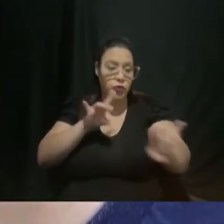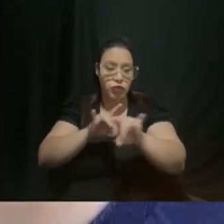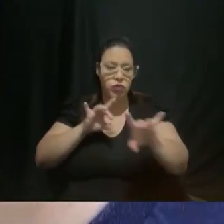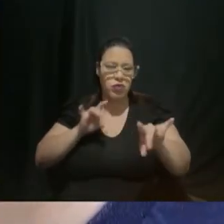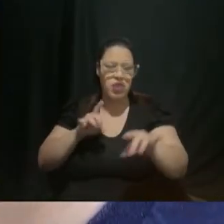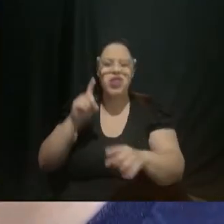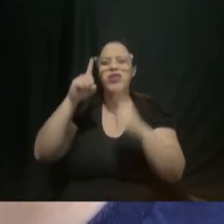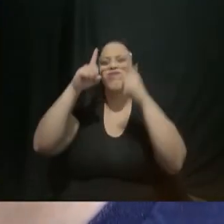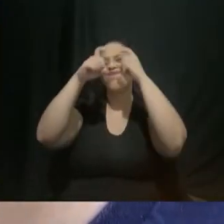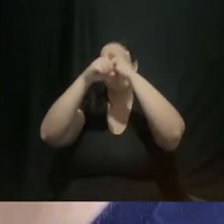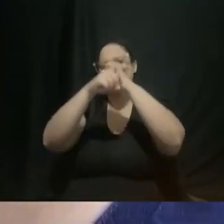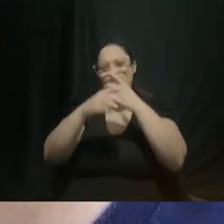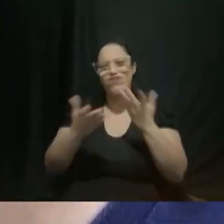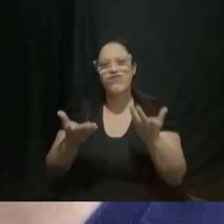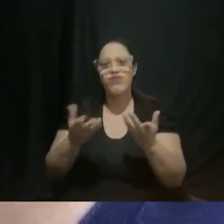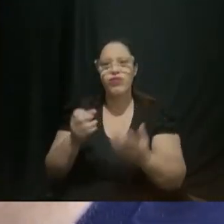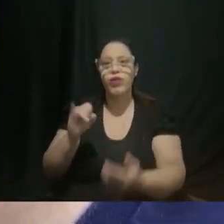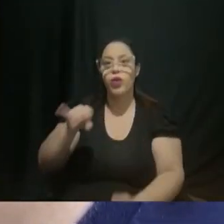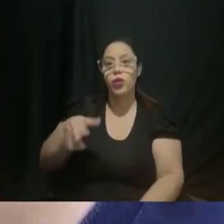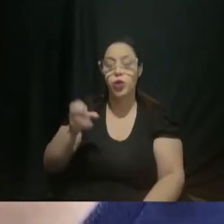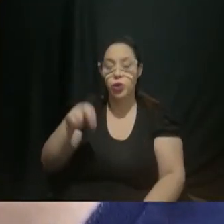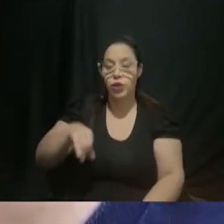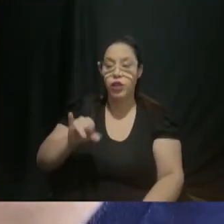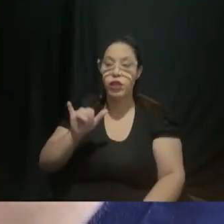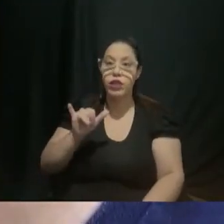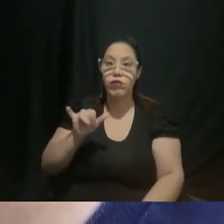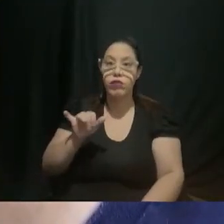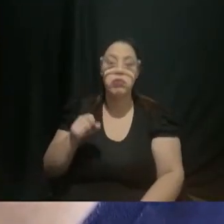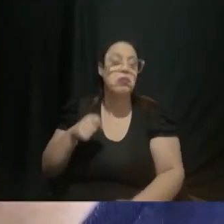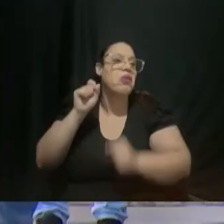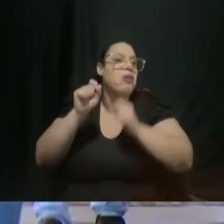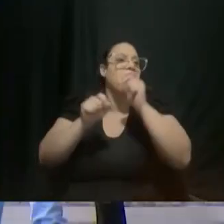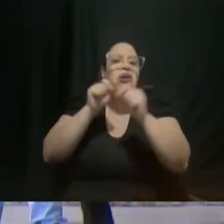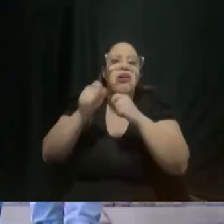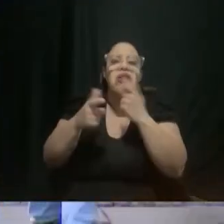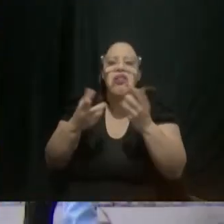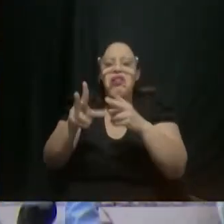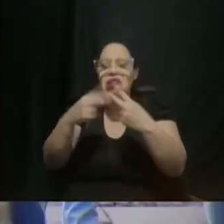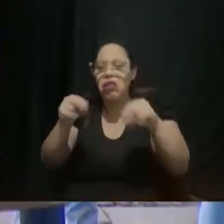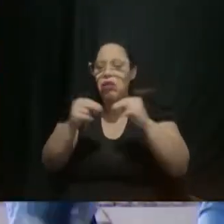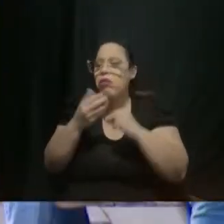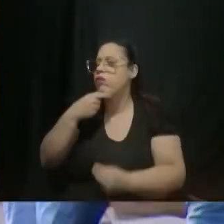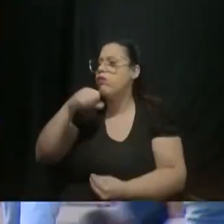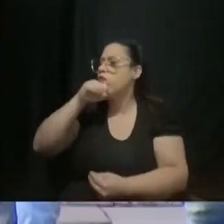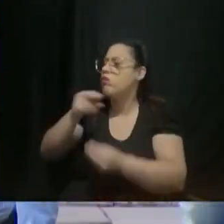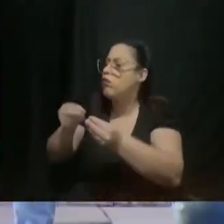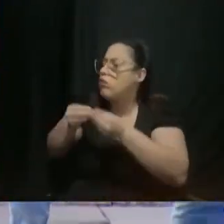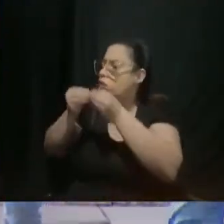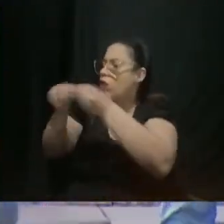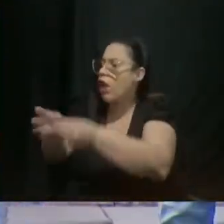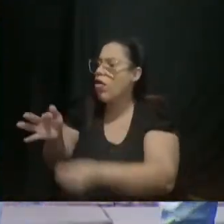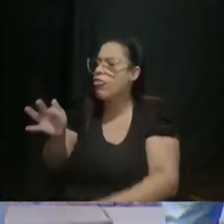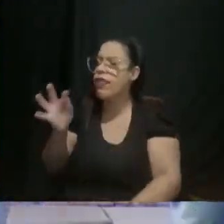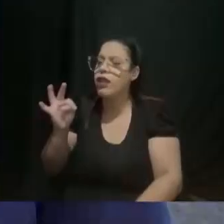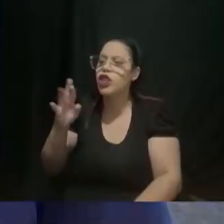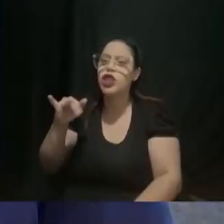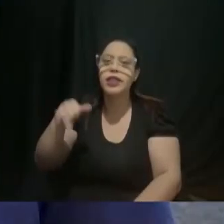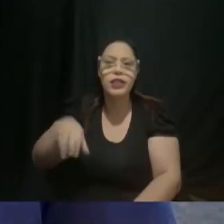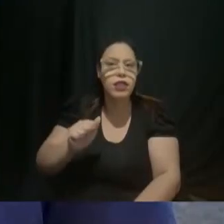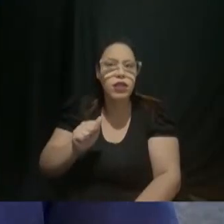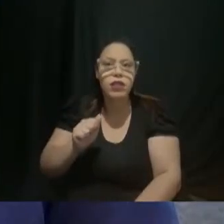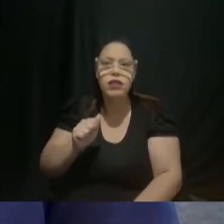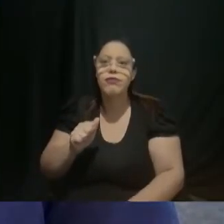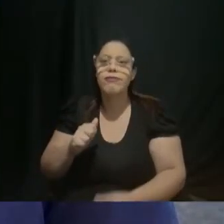O Johnny ainda está em dúvida sobre qual presente dar para o pai assim como Tatiane ele pretende pesquisar mais